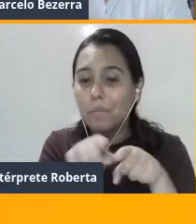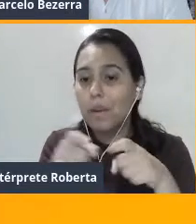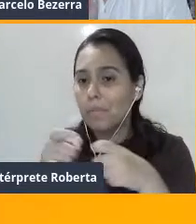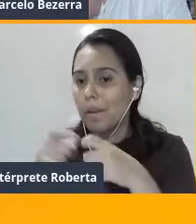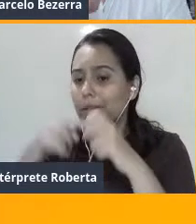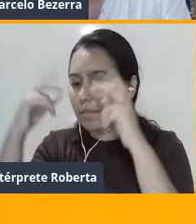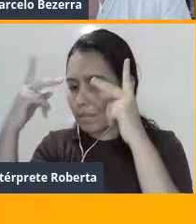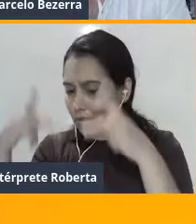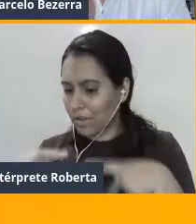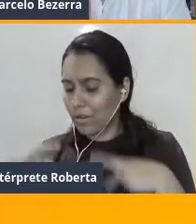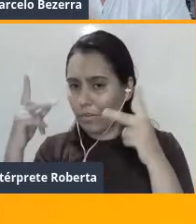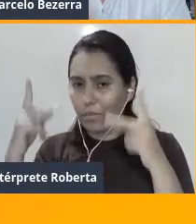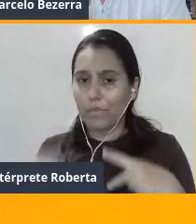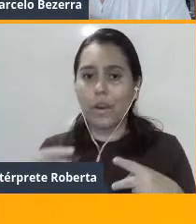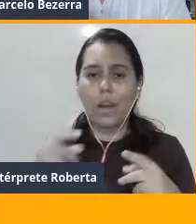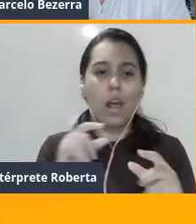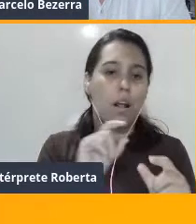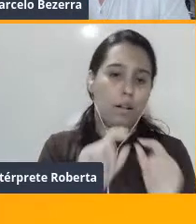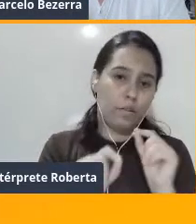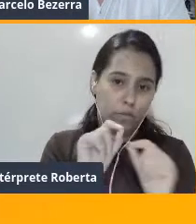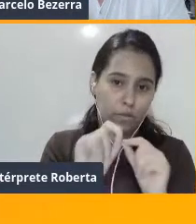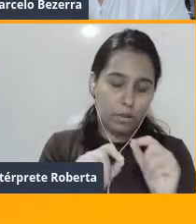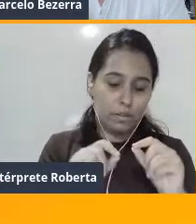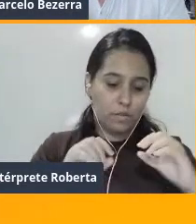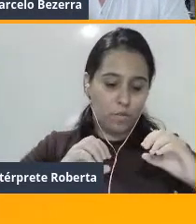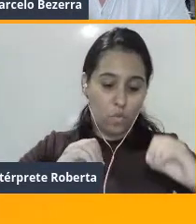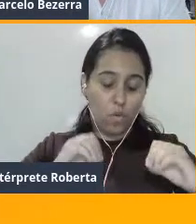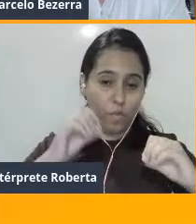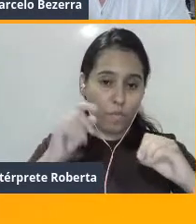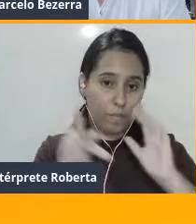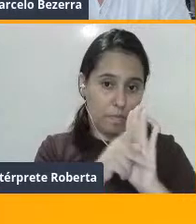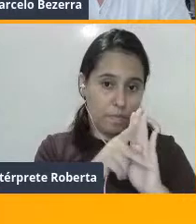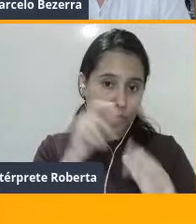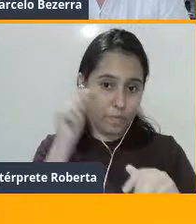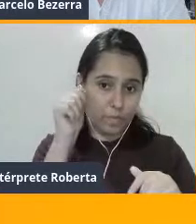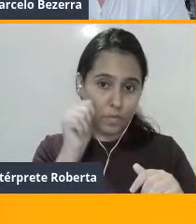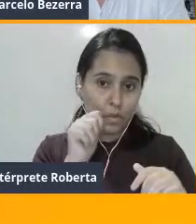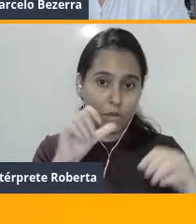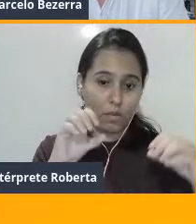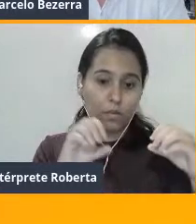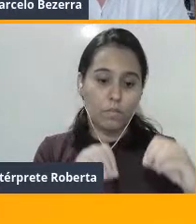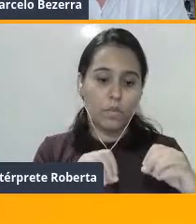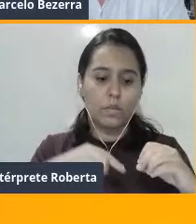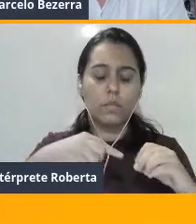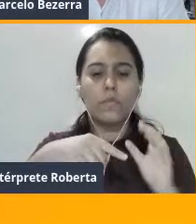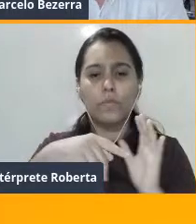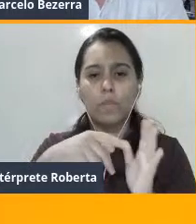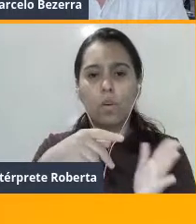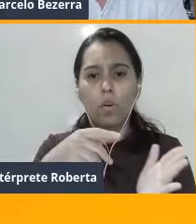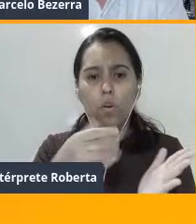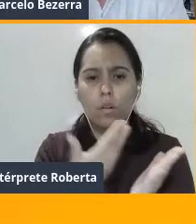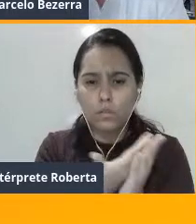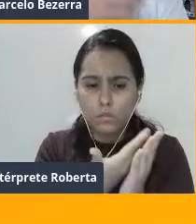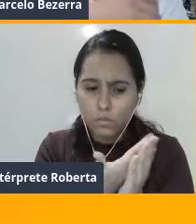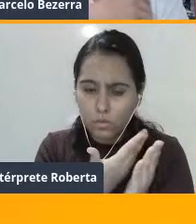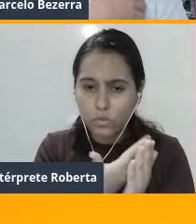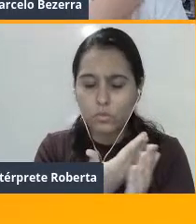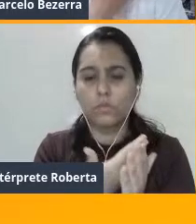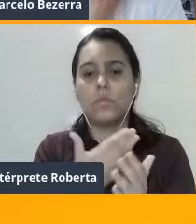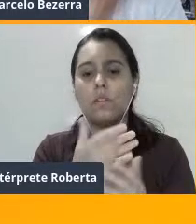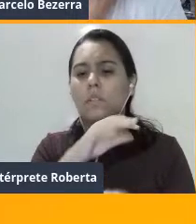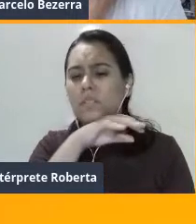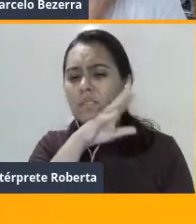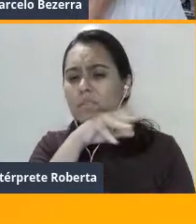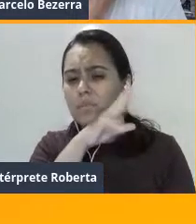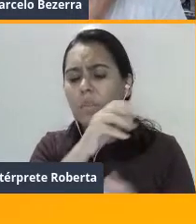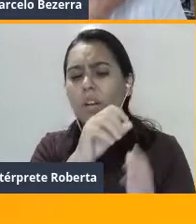justamente o fato de que o ovário foi estudado em animais desde a década de